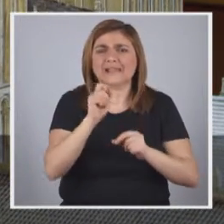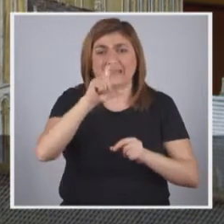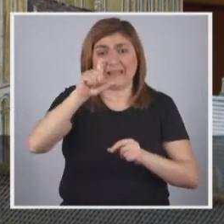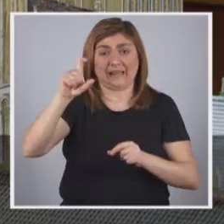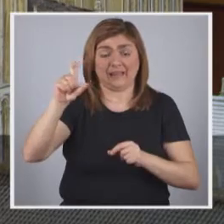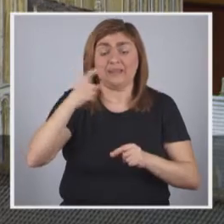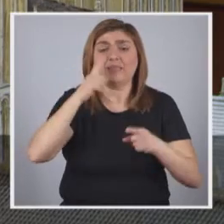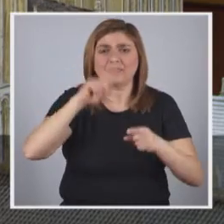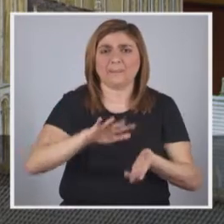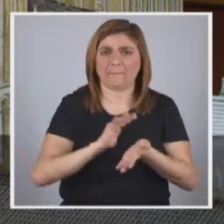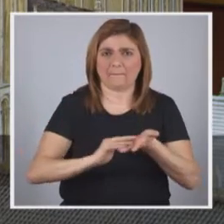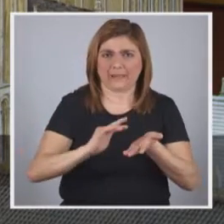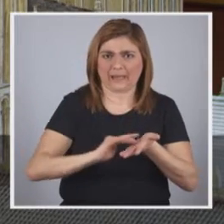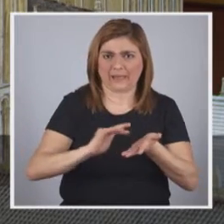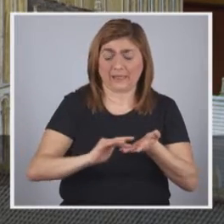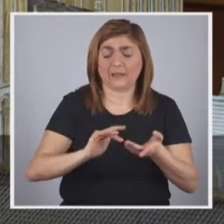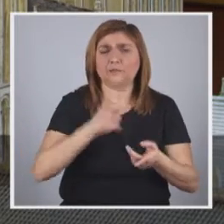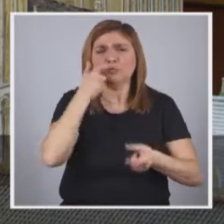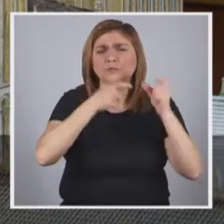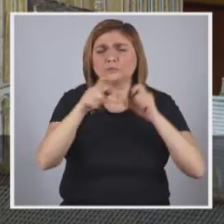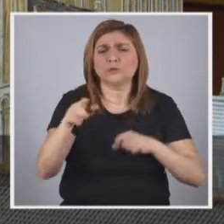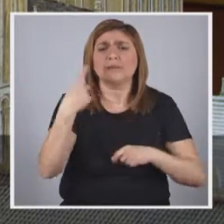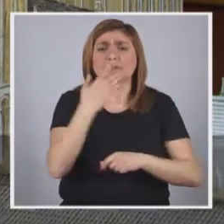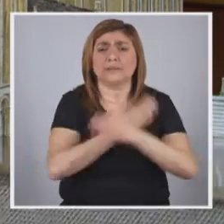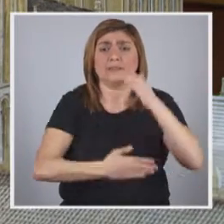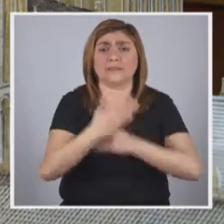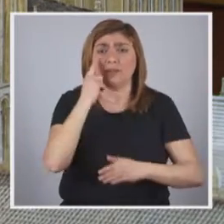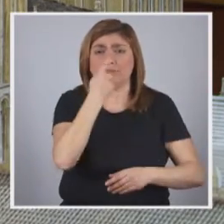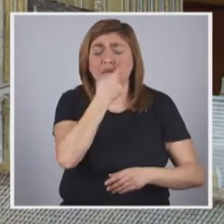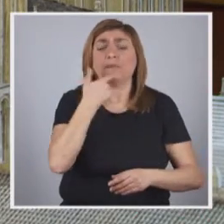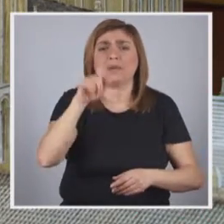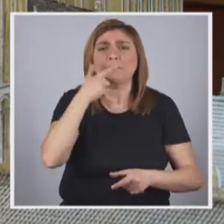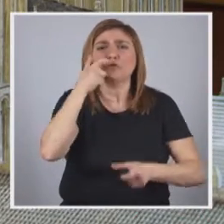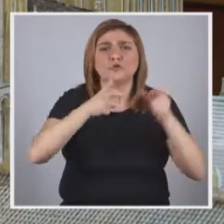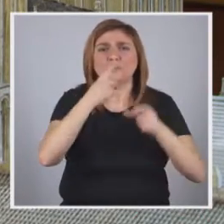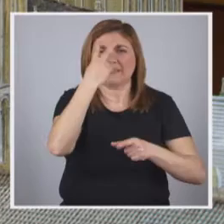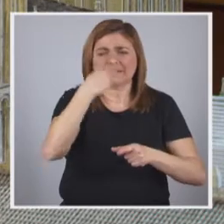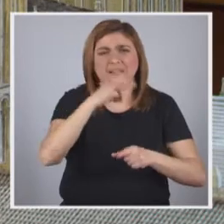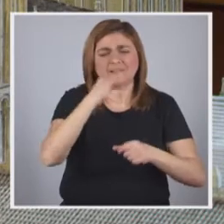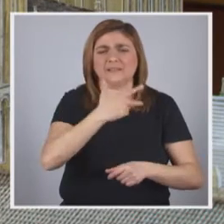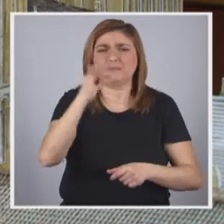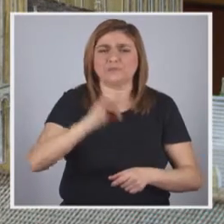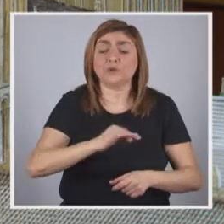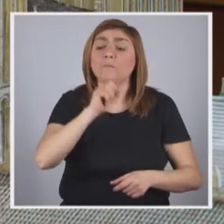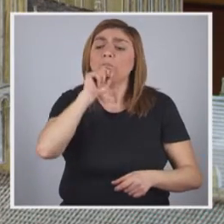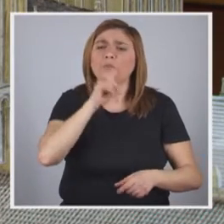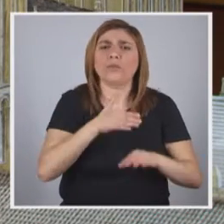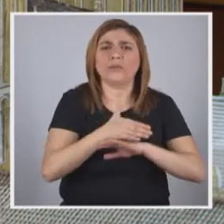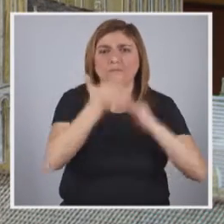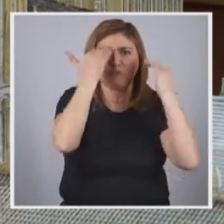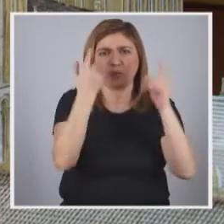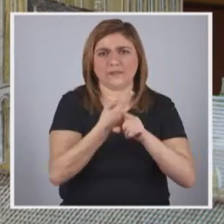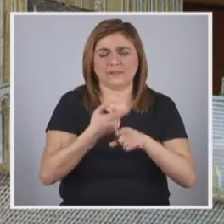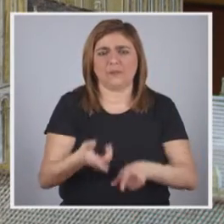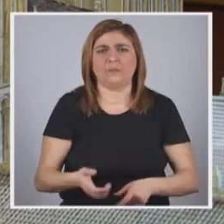grande e também em braille, para que tantas pessoas com deficiência visual como as pessoas cegas totais possam aceder à